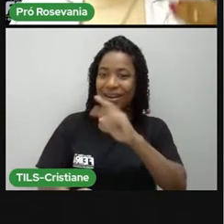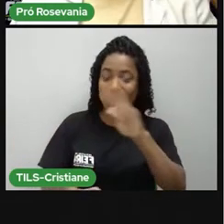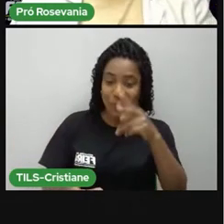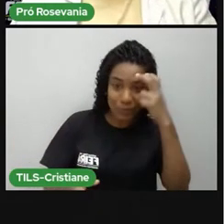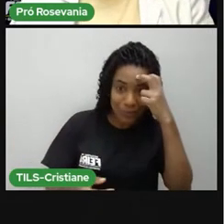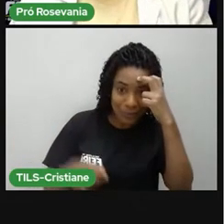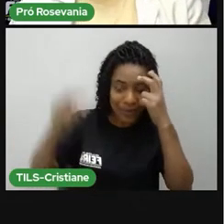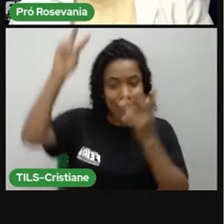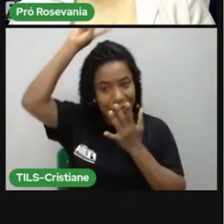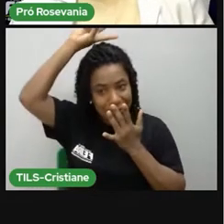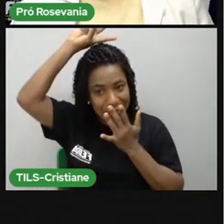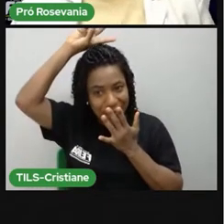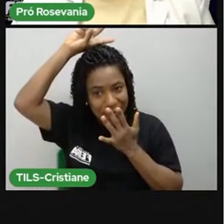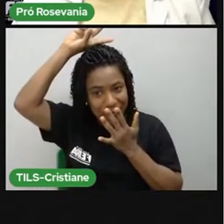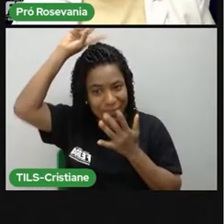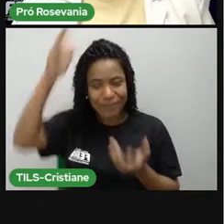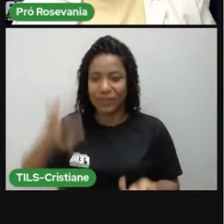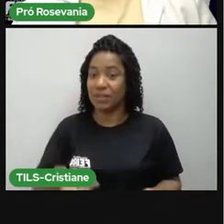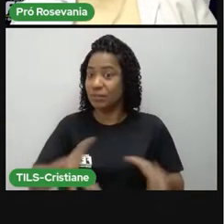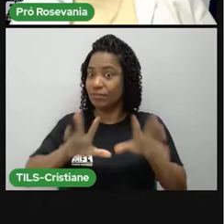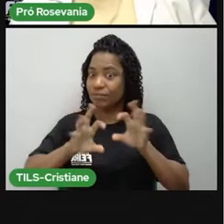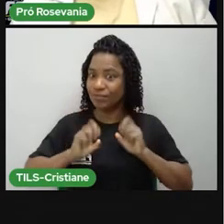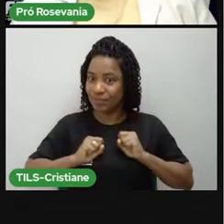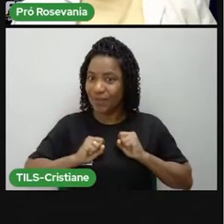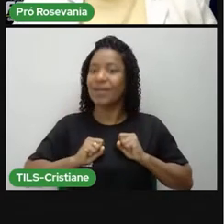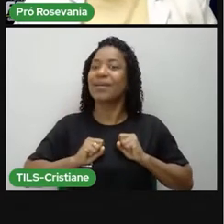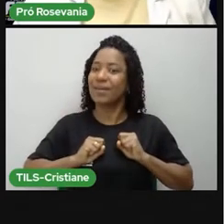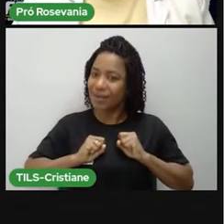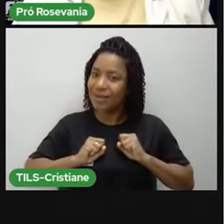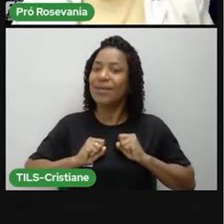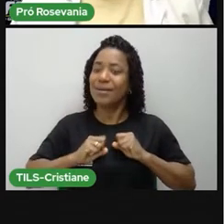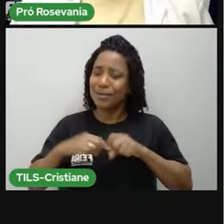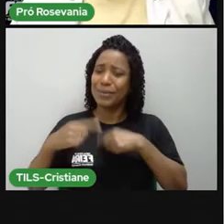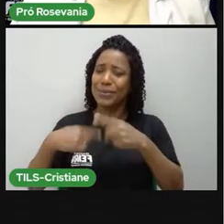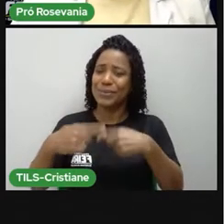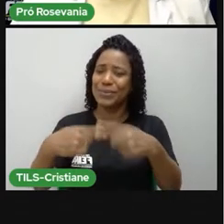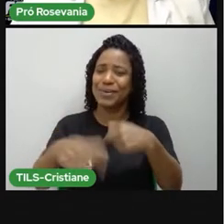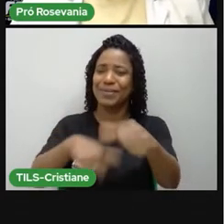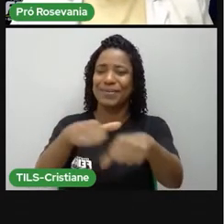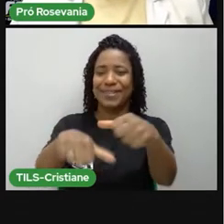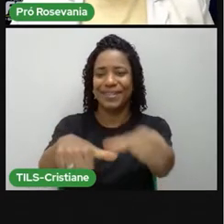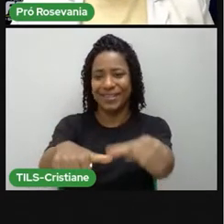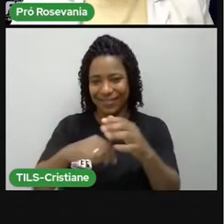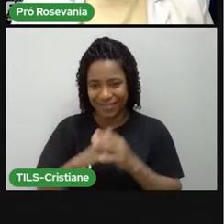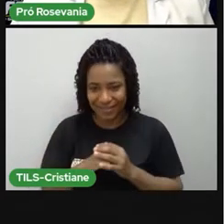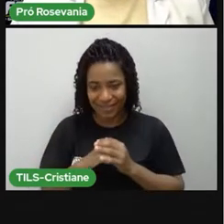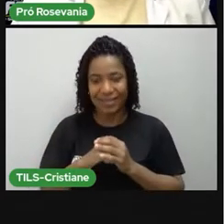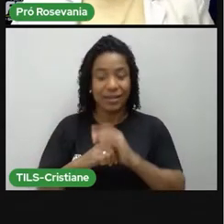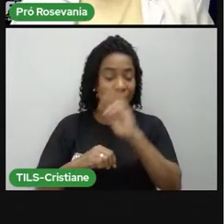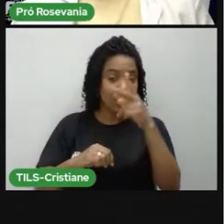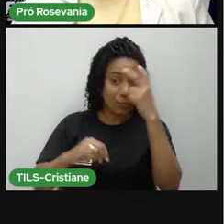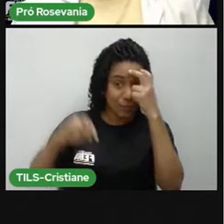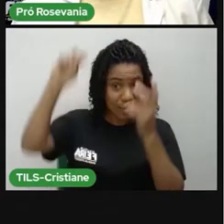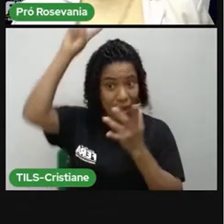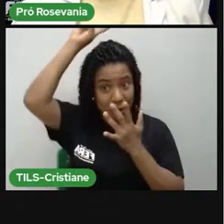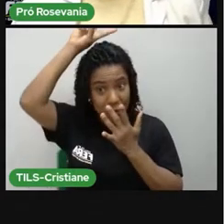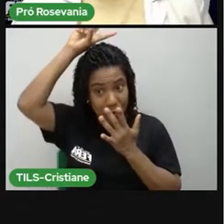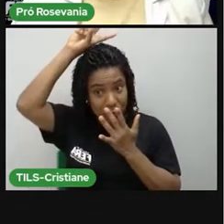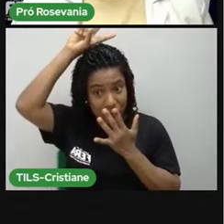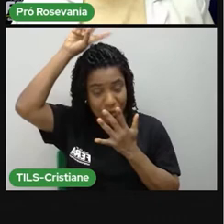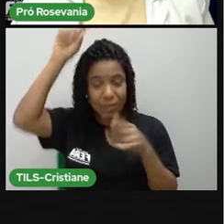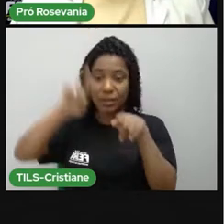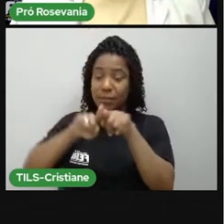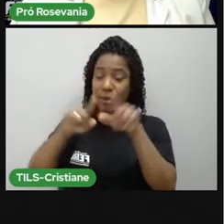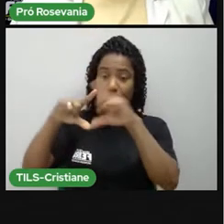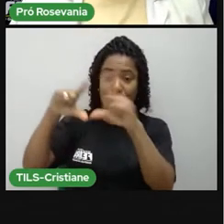conhece ela e vai se apropriando ao longo do tempo. E não foi diferente com a cultura indígena, nem com a cultura que nós herdamos dos povos africanos e